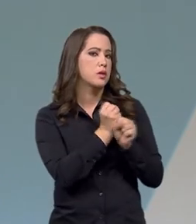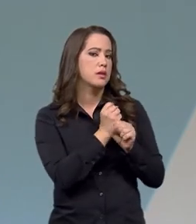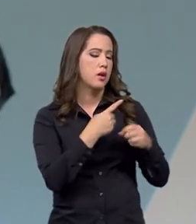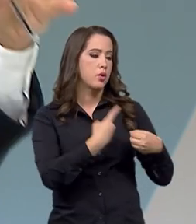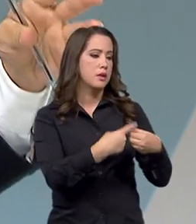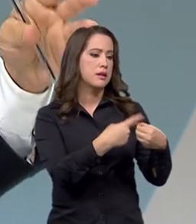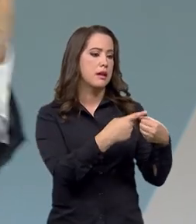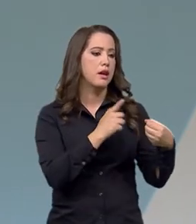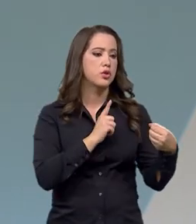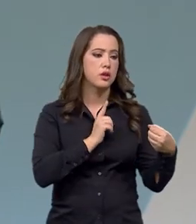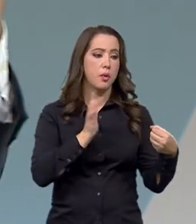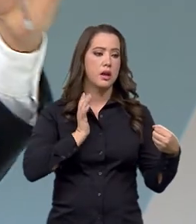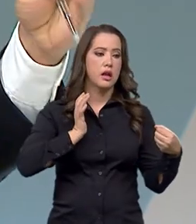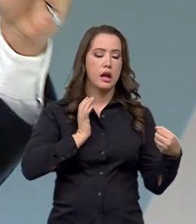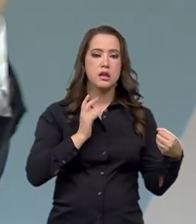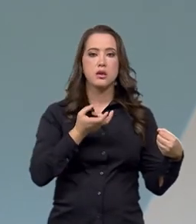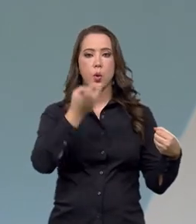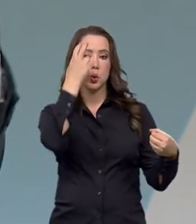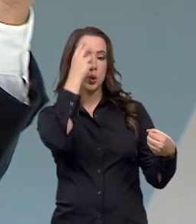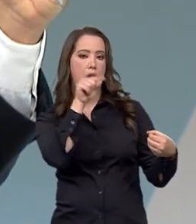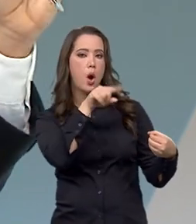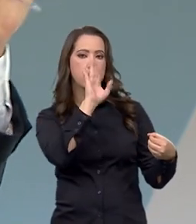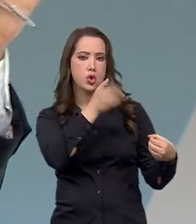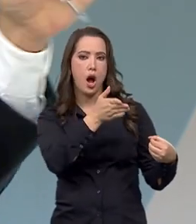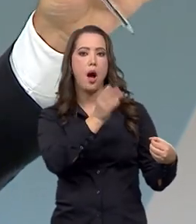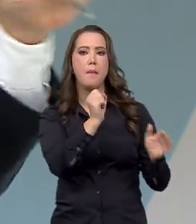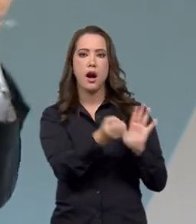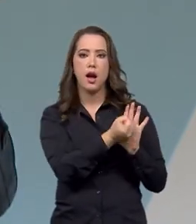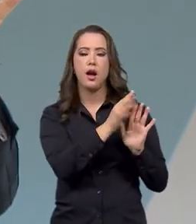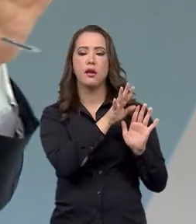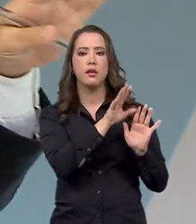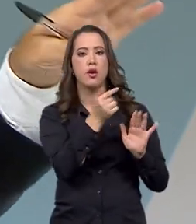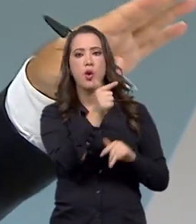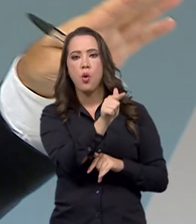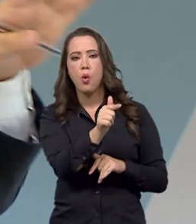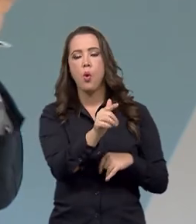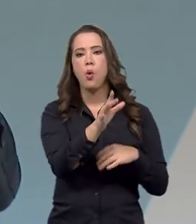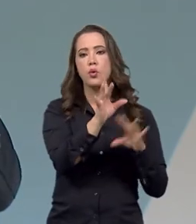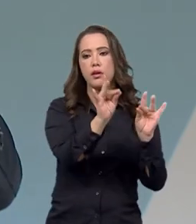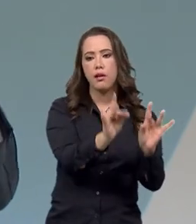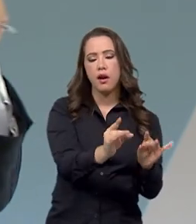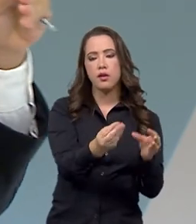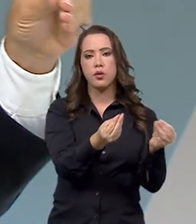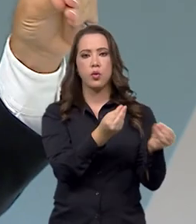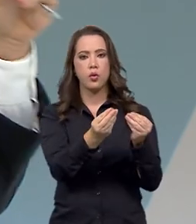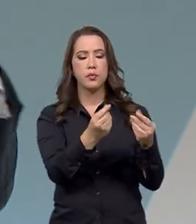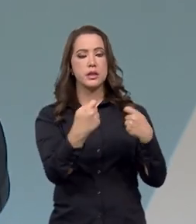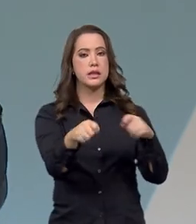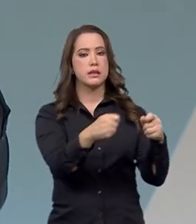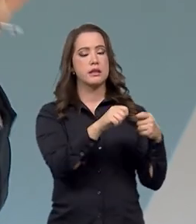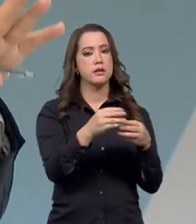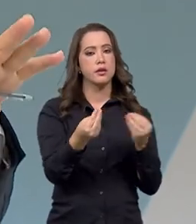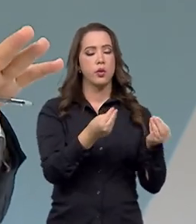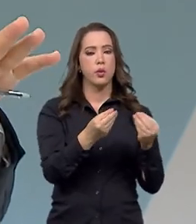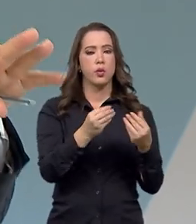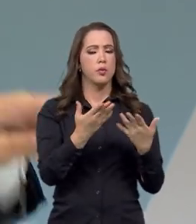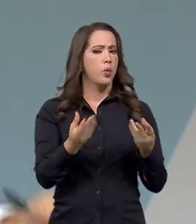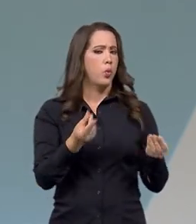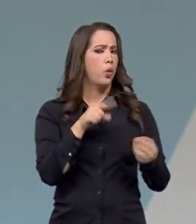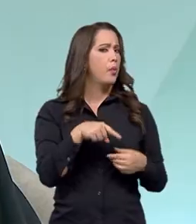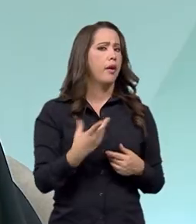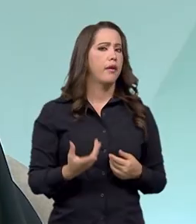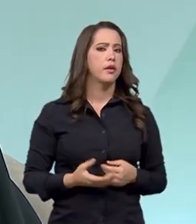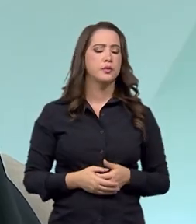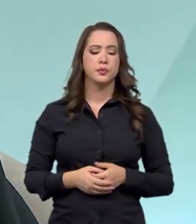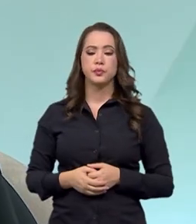cidade que tem um tombamento histórico, essa construção, ela tem que ter tais procedimentos e funcionar dessa forma? É isso?